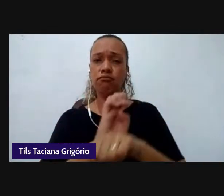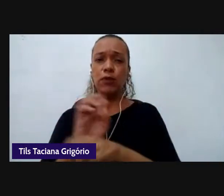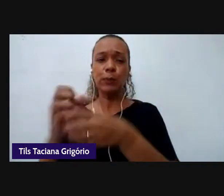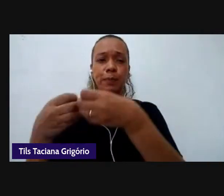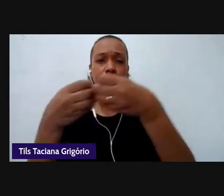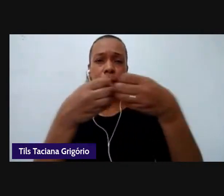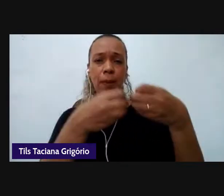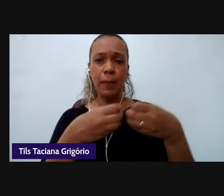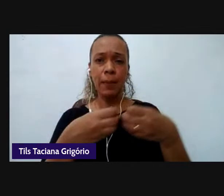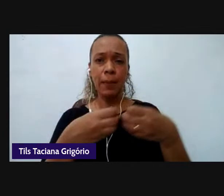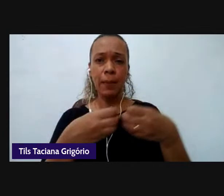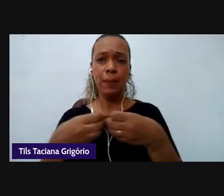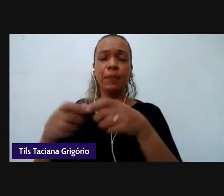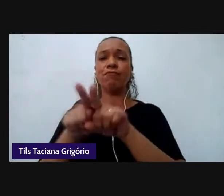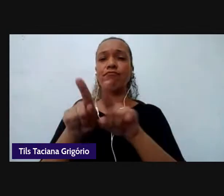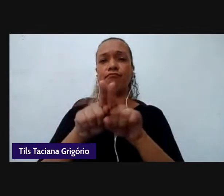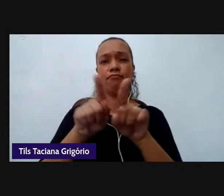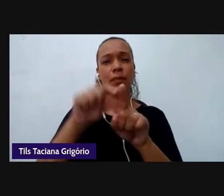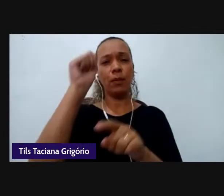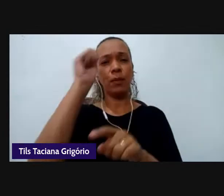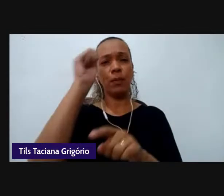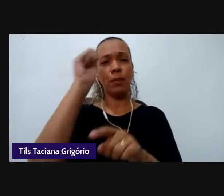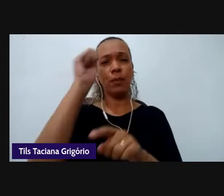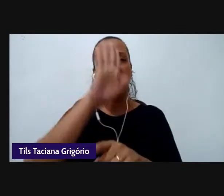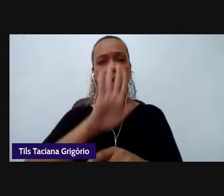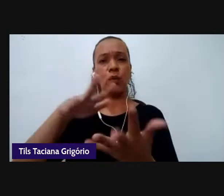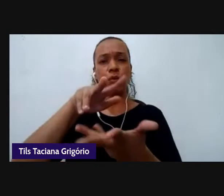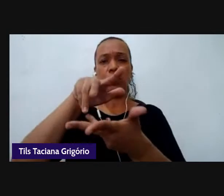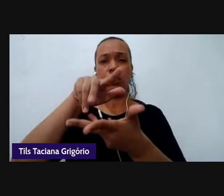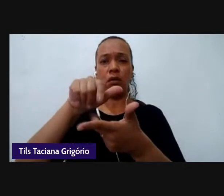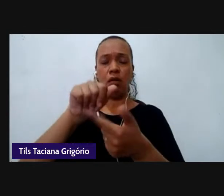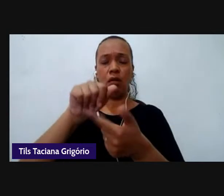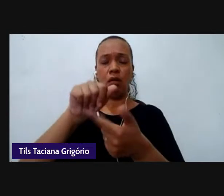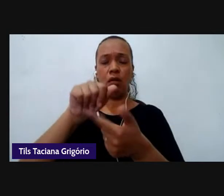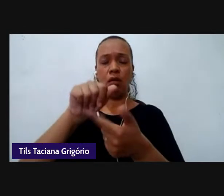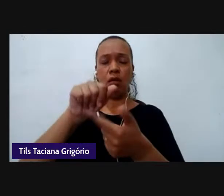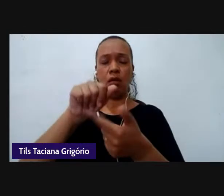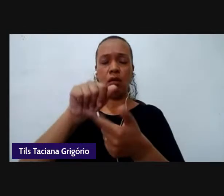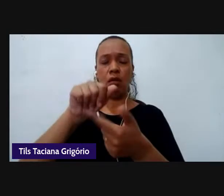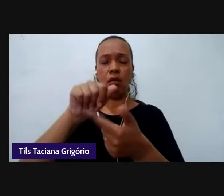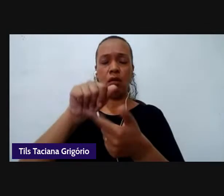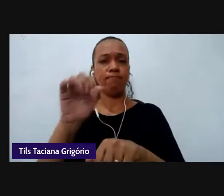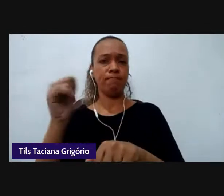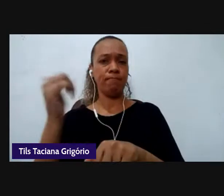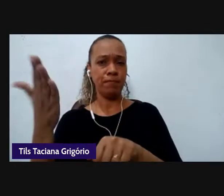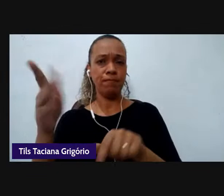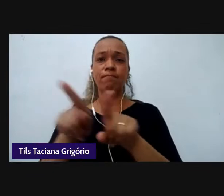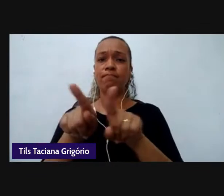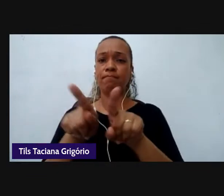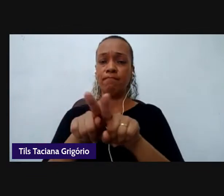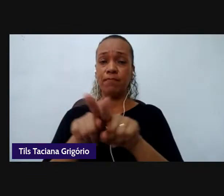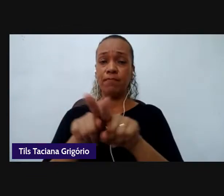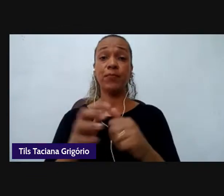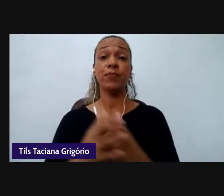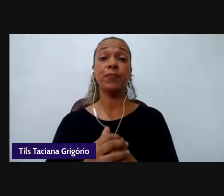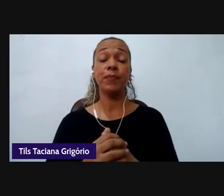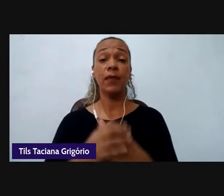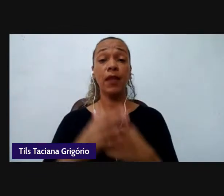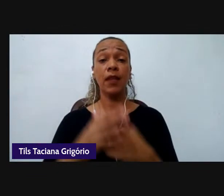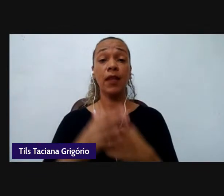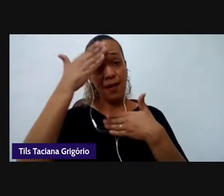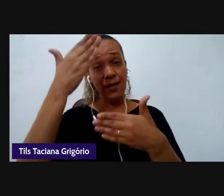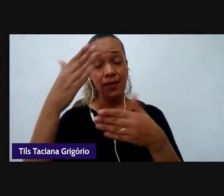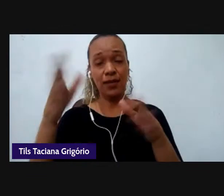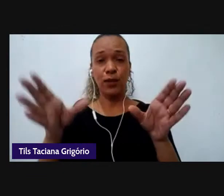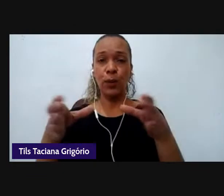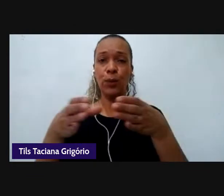nacional e internacional que vem proporcionando também. Eu quero agradecer a esse grupo de organizadores,